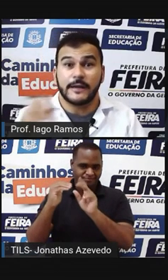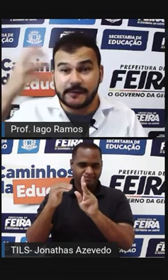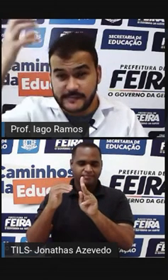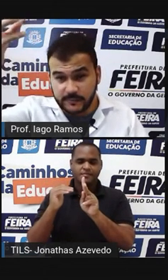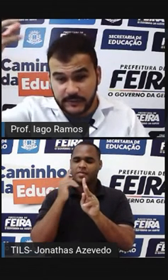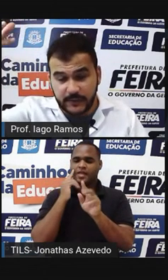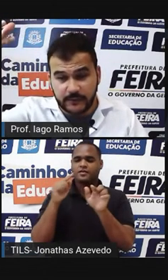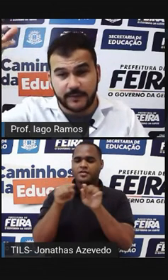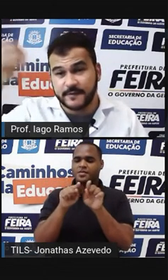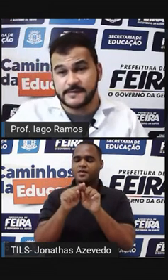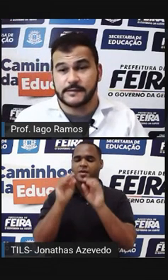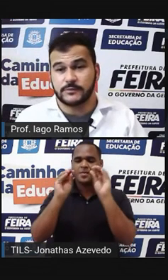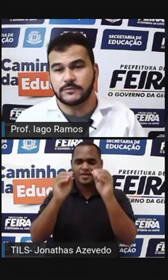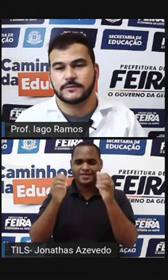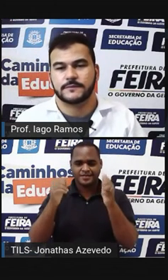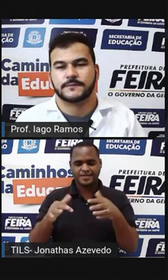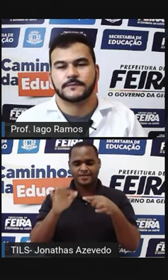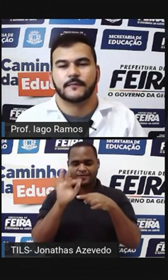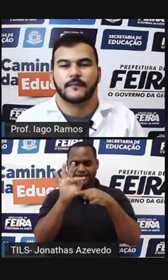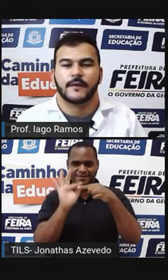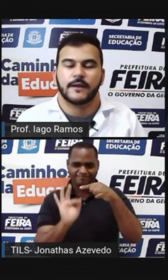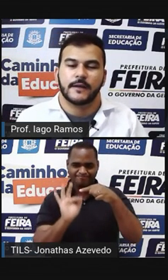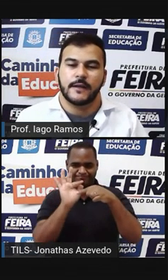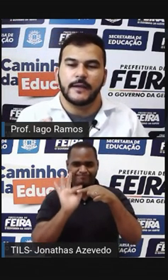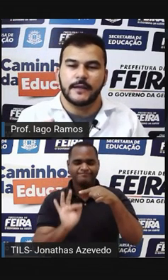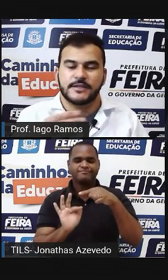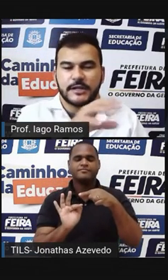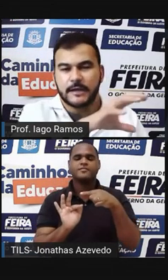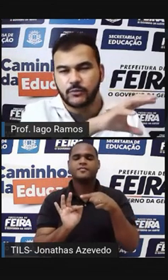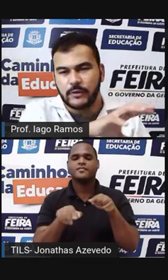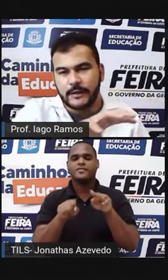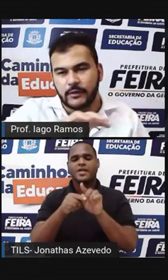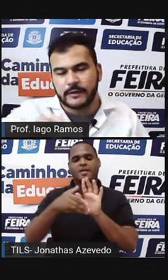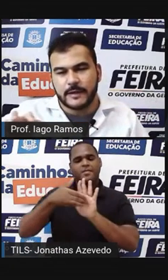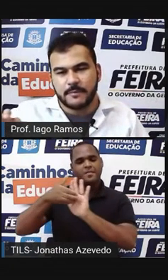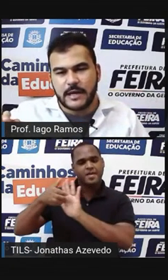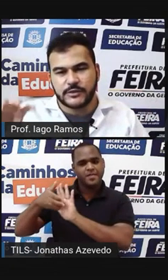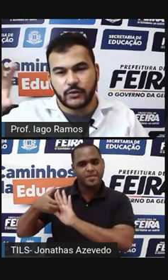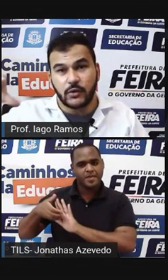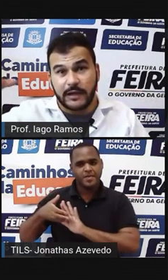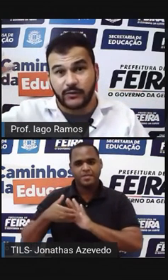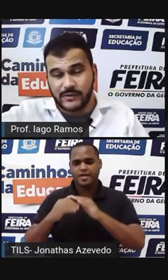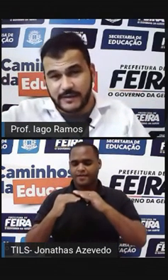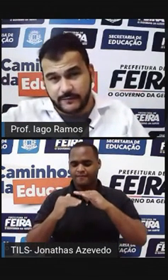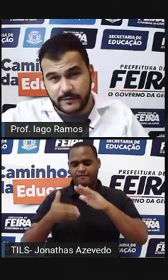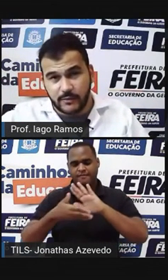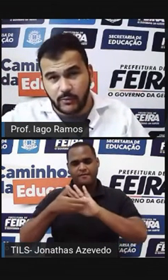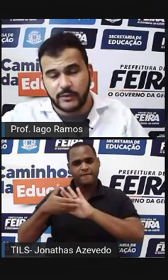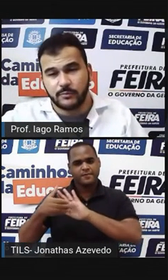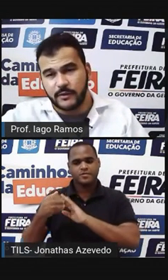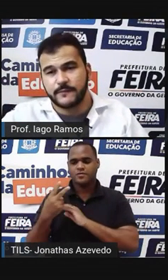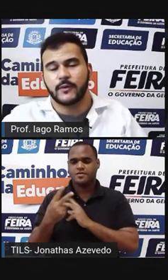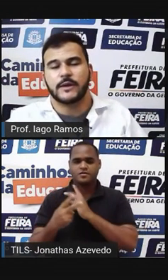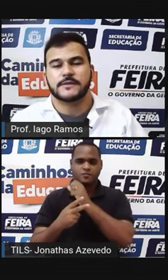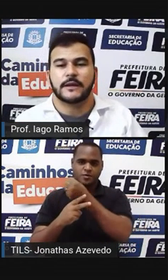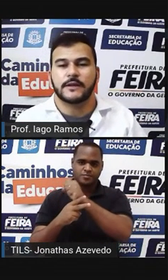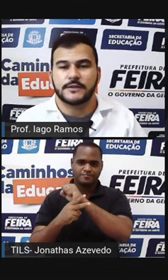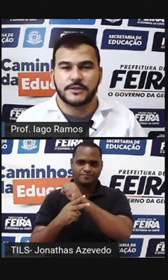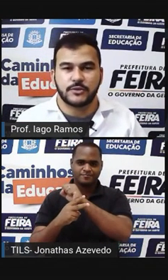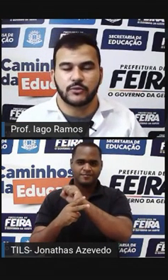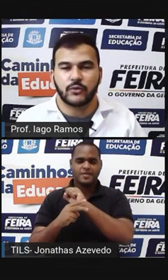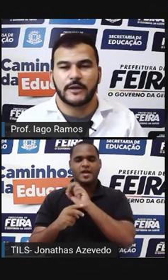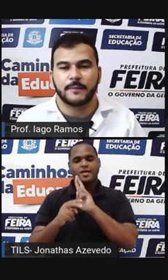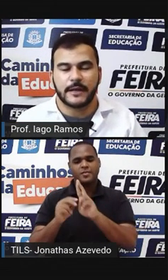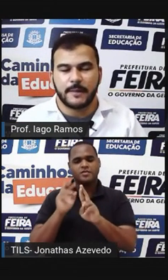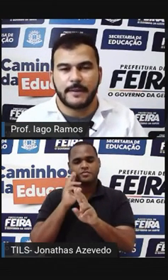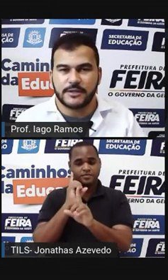colocar em cima Na fração E tirar tudo aquilo Que está embaixo E colocar 2 elevado a 8 Porque foi o resultado Que a